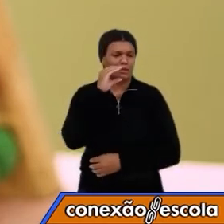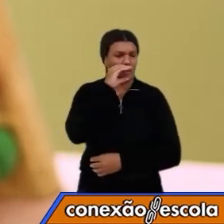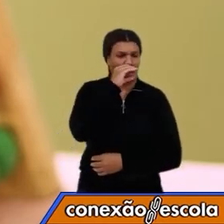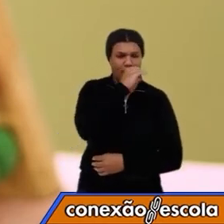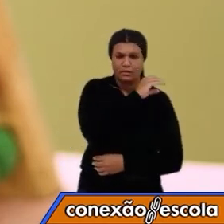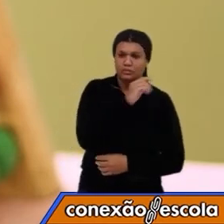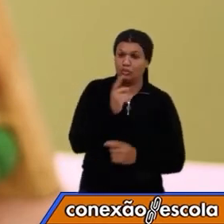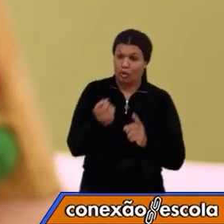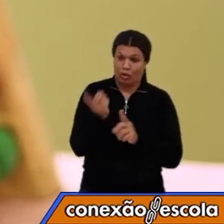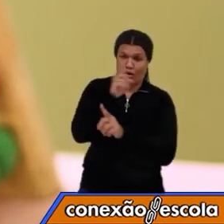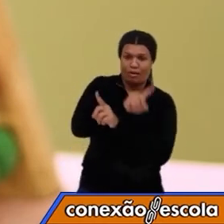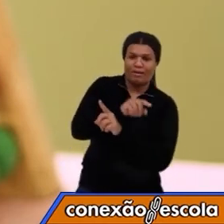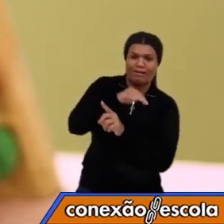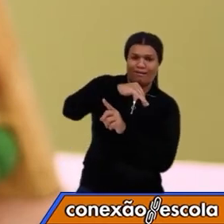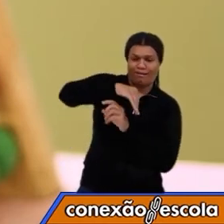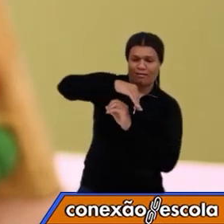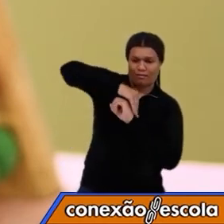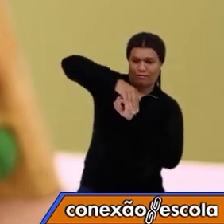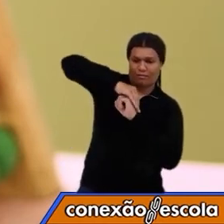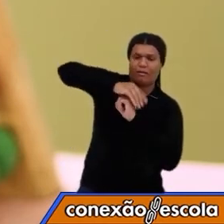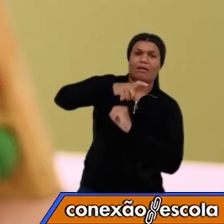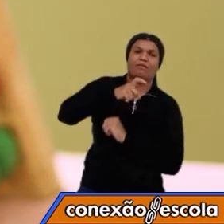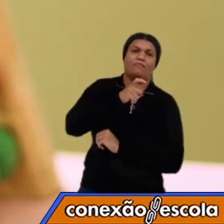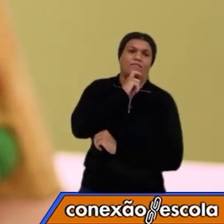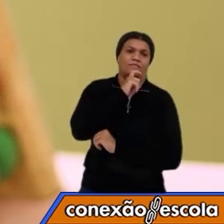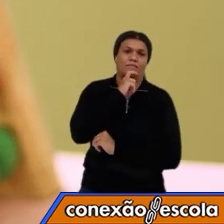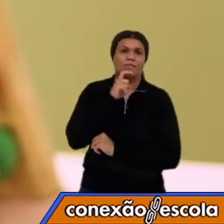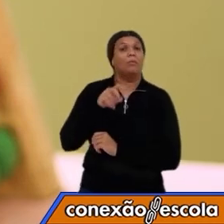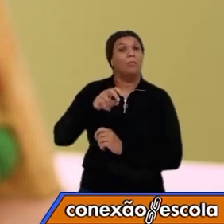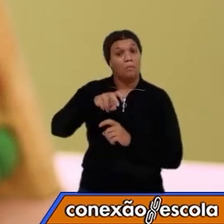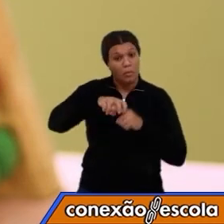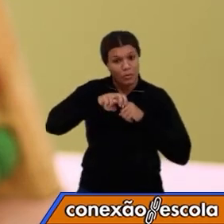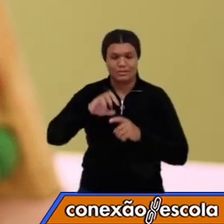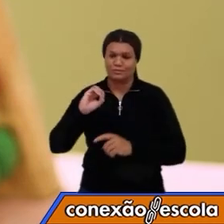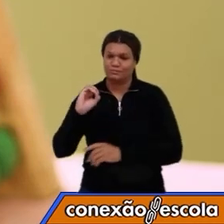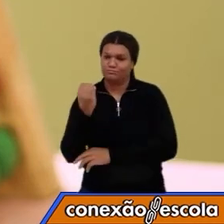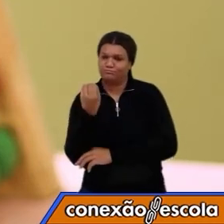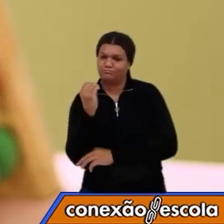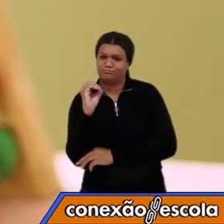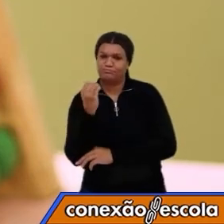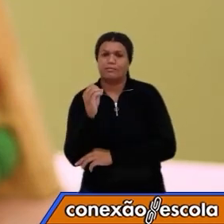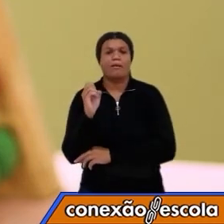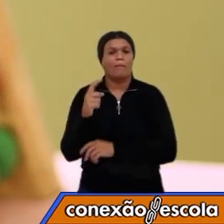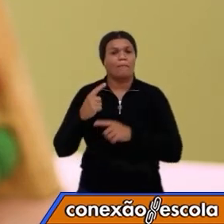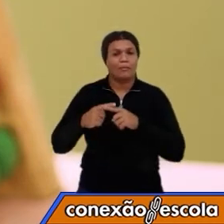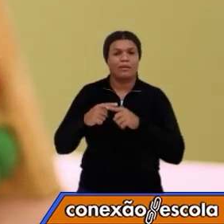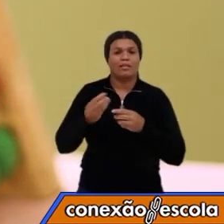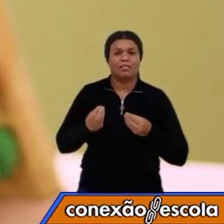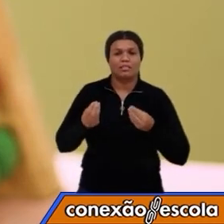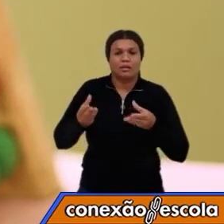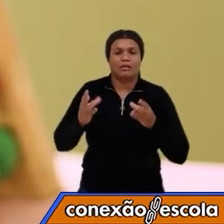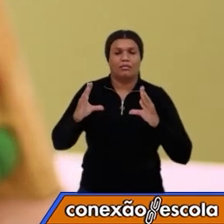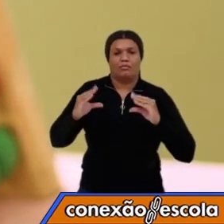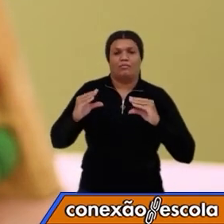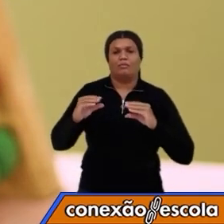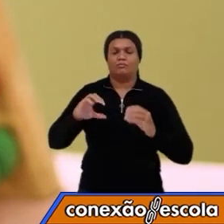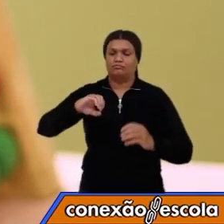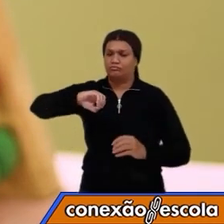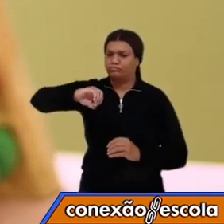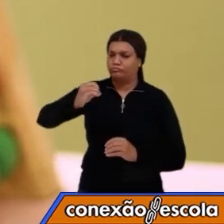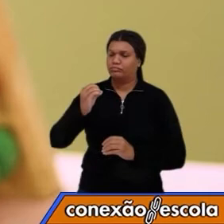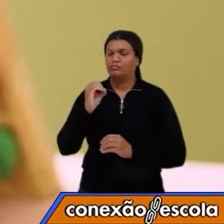extremamente importante para a dinâmica dos seres viventes na Terra. Assim também nós veremos